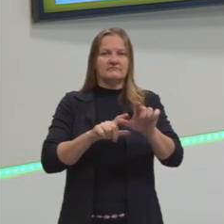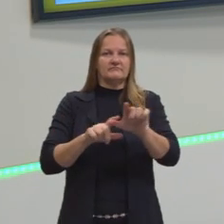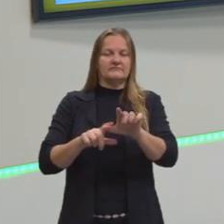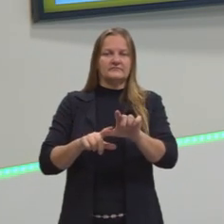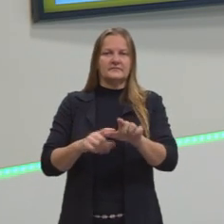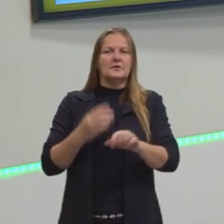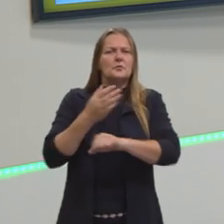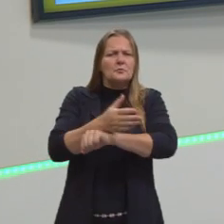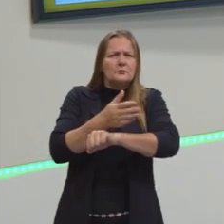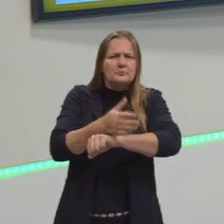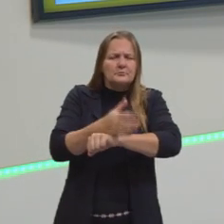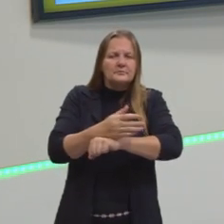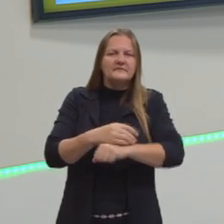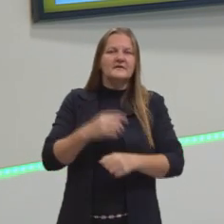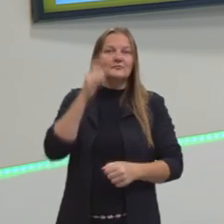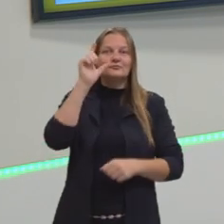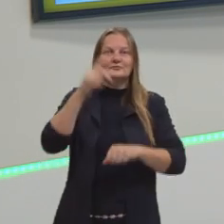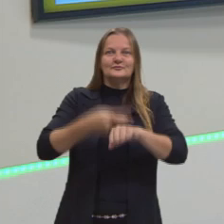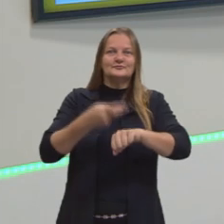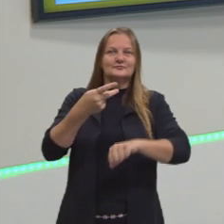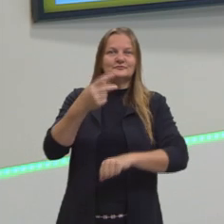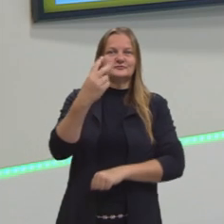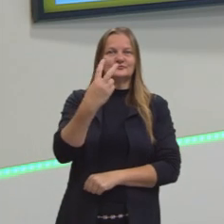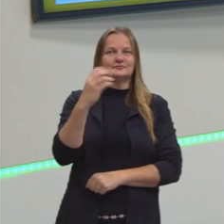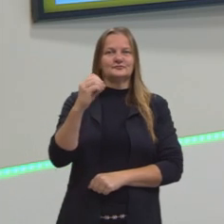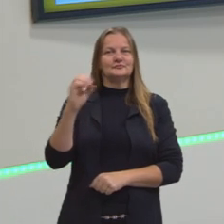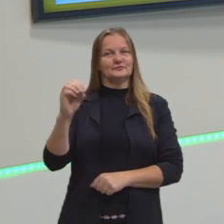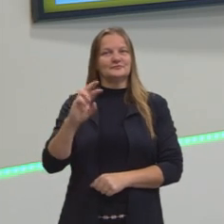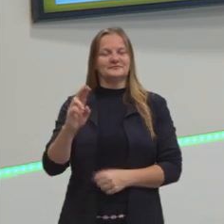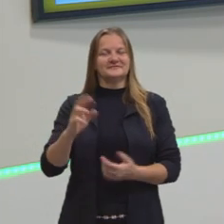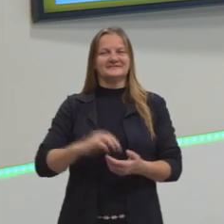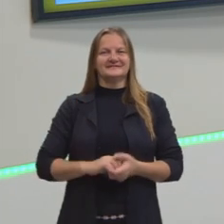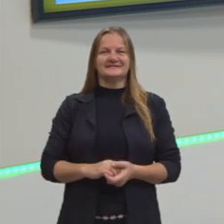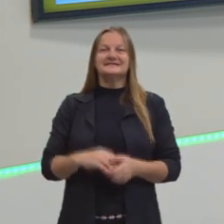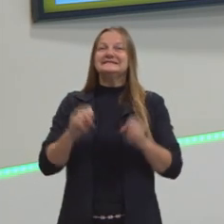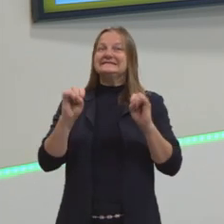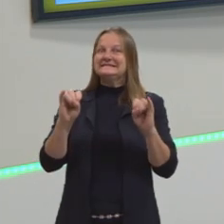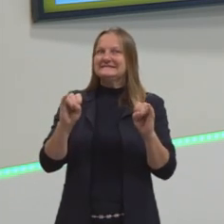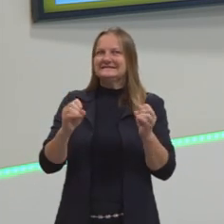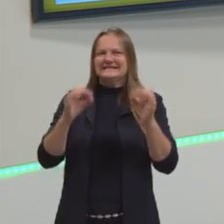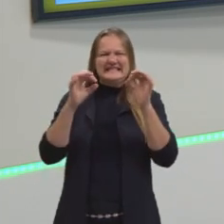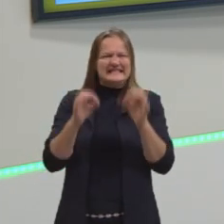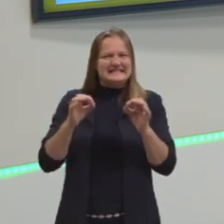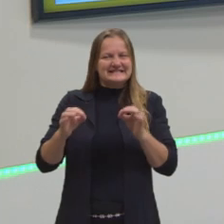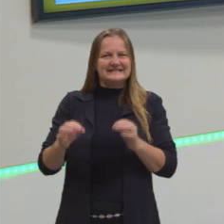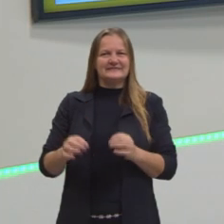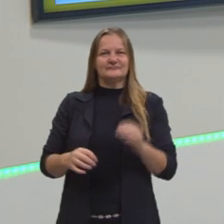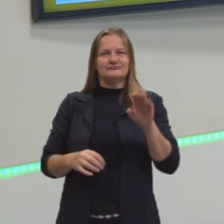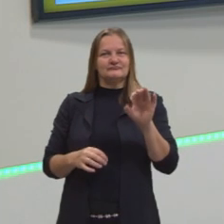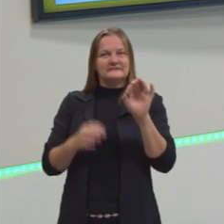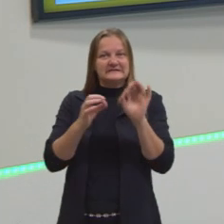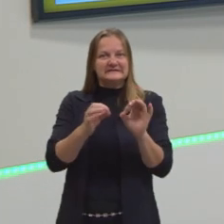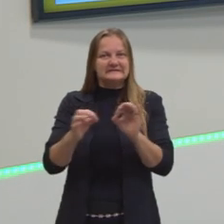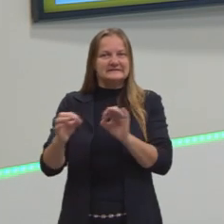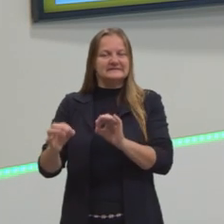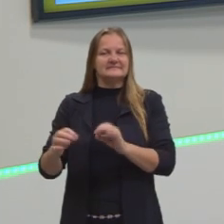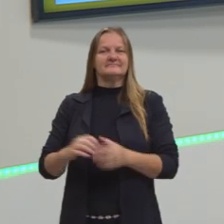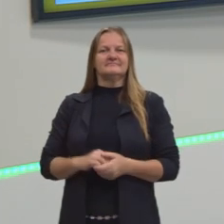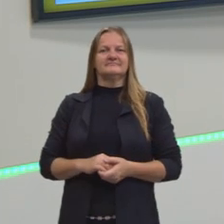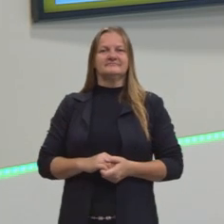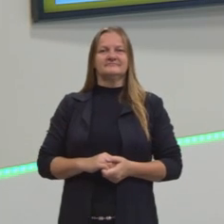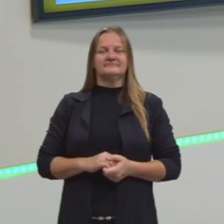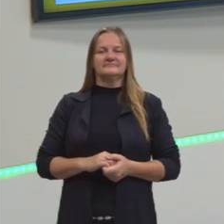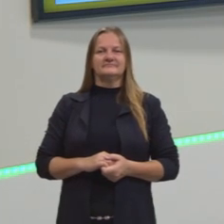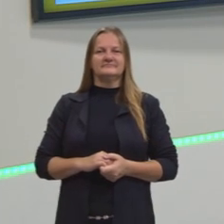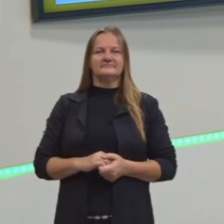o participante vai ganhar um prêmio de R$ 200,00. Sendo que, se todas as três estiverem na posição correta,